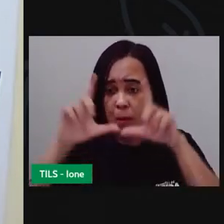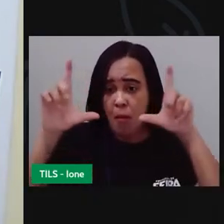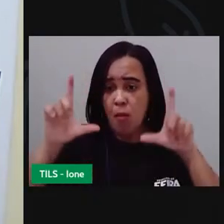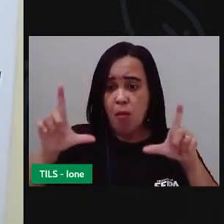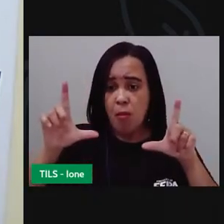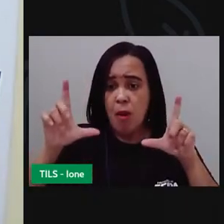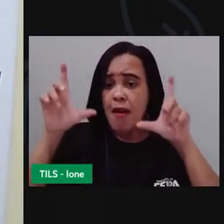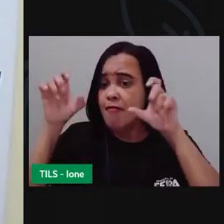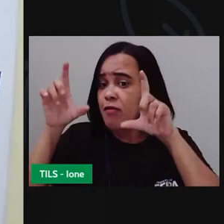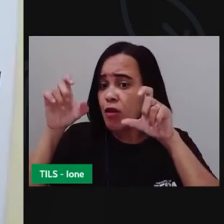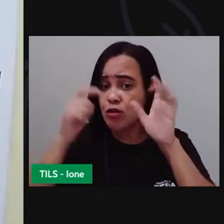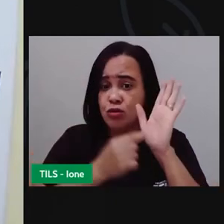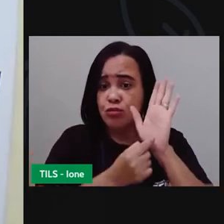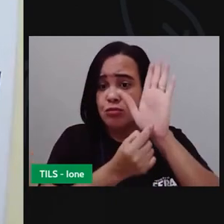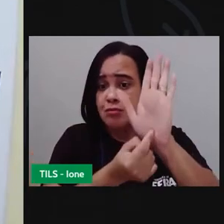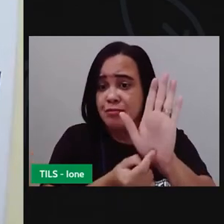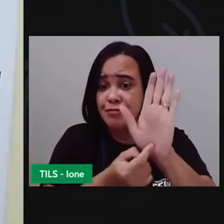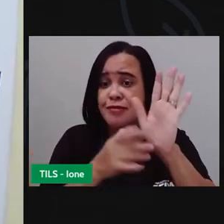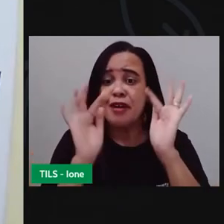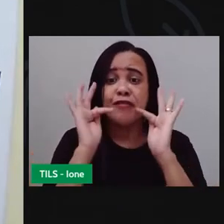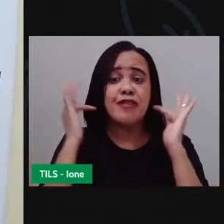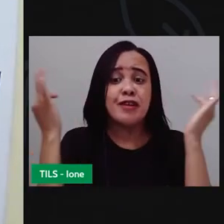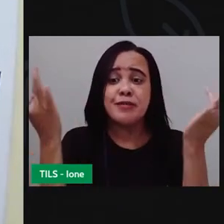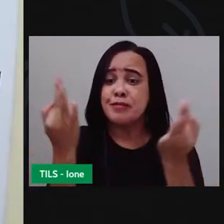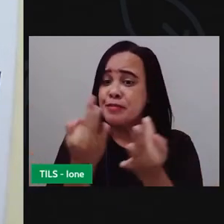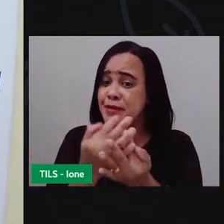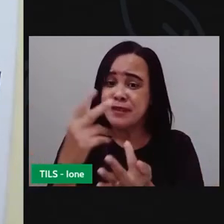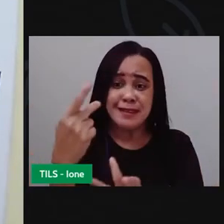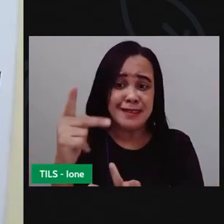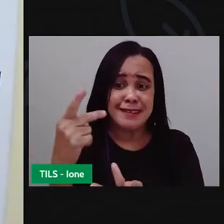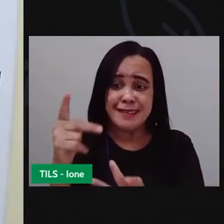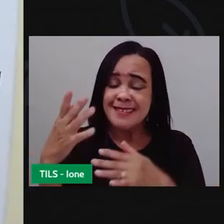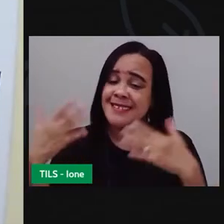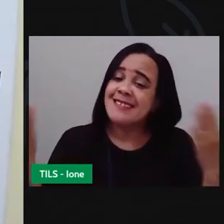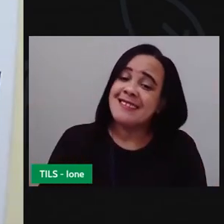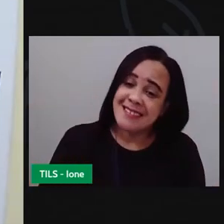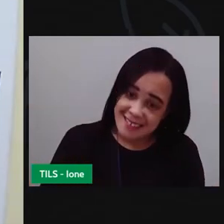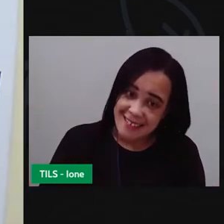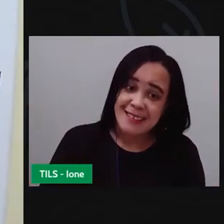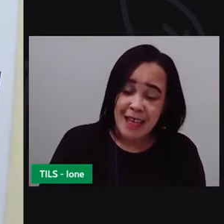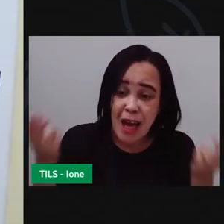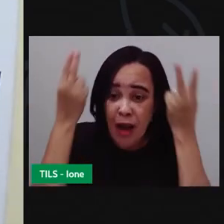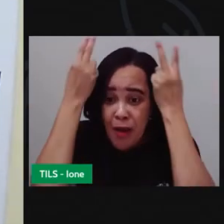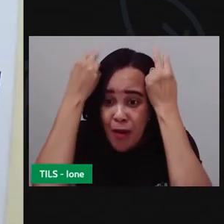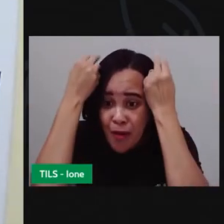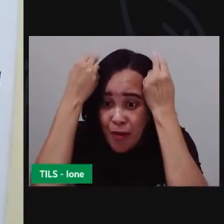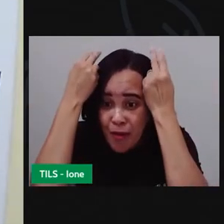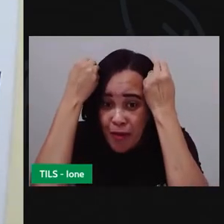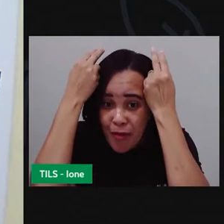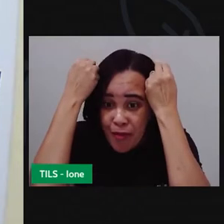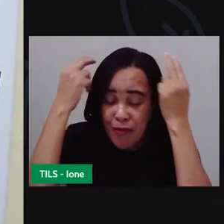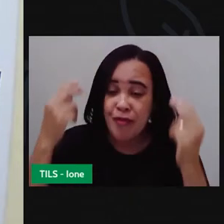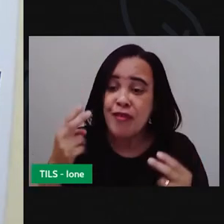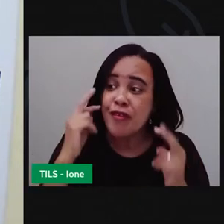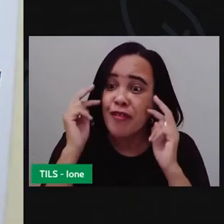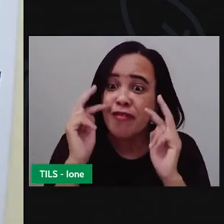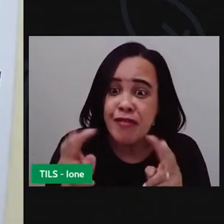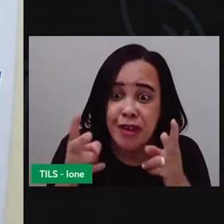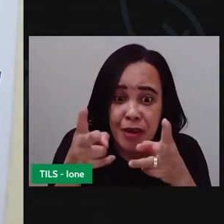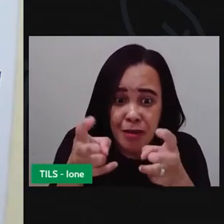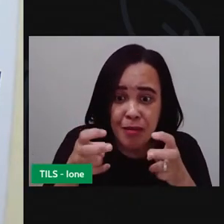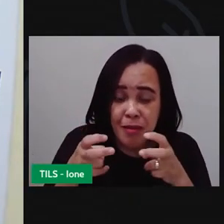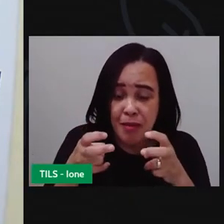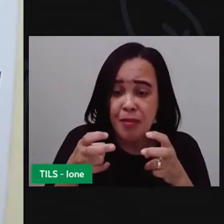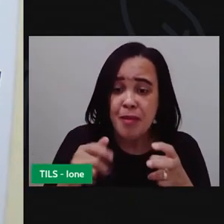com as fotos da família. E aí, o coelho viu que a avó da menina